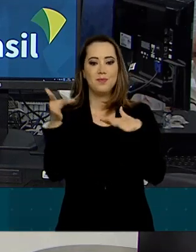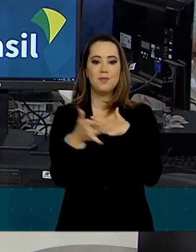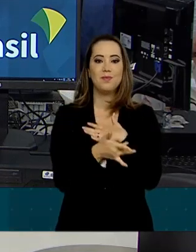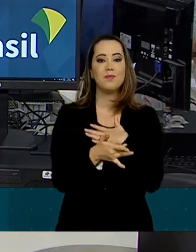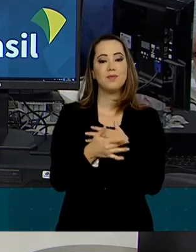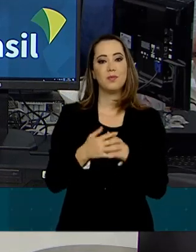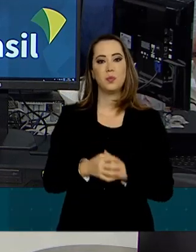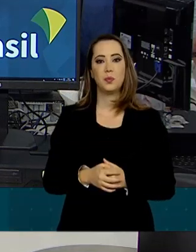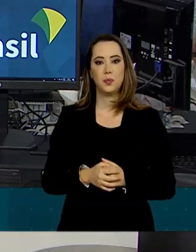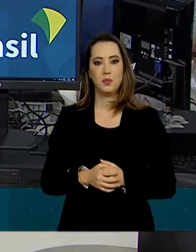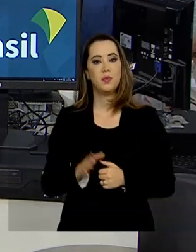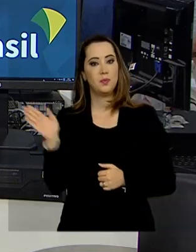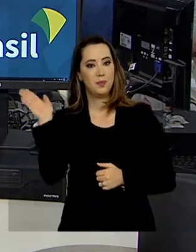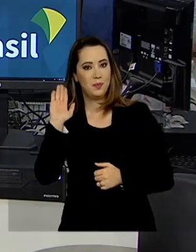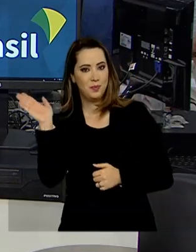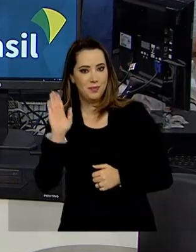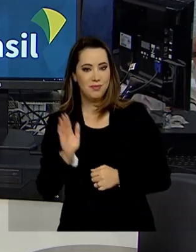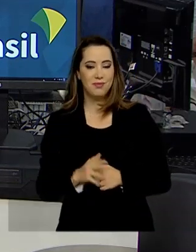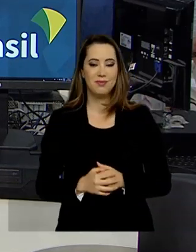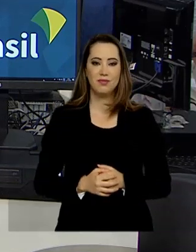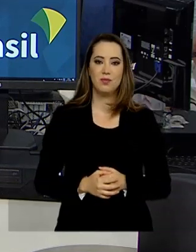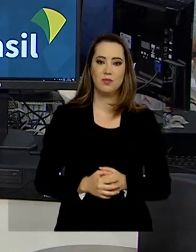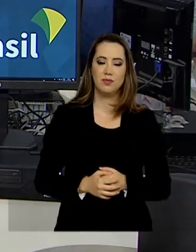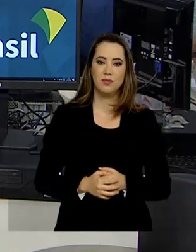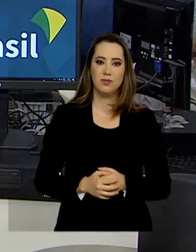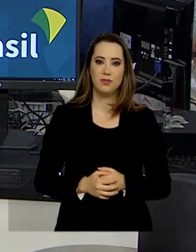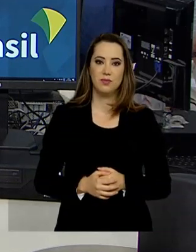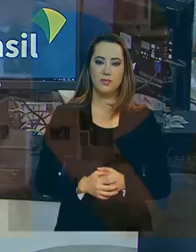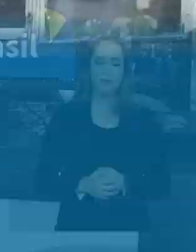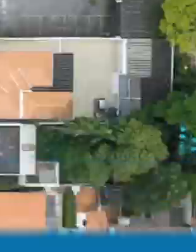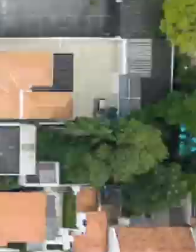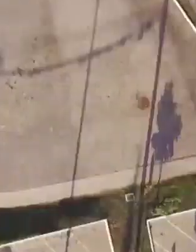pelas redes sociais. Nos vemos na próxima edição. Até lá!